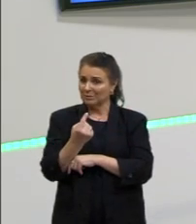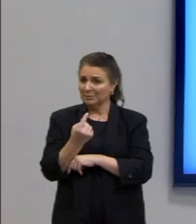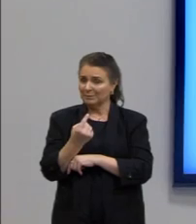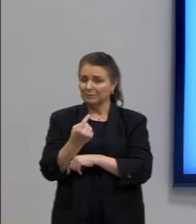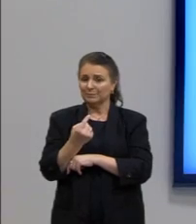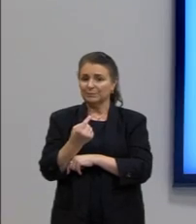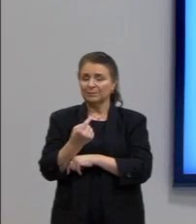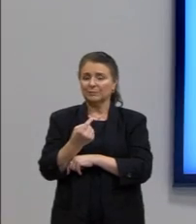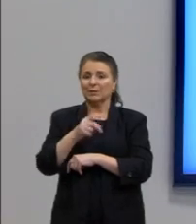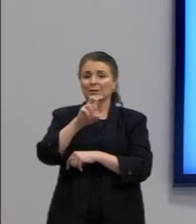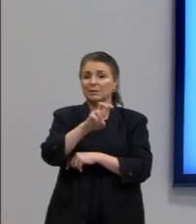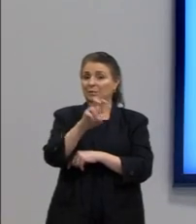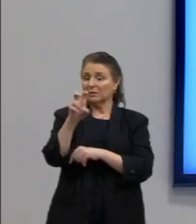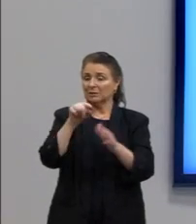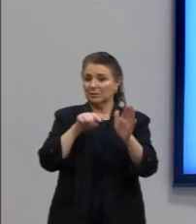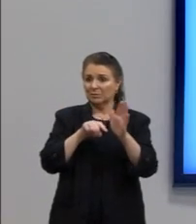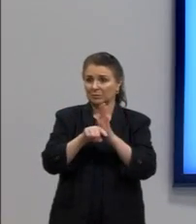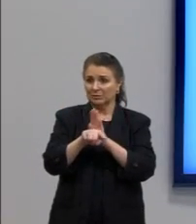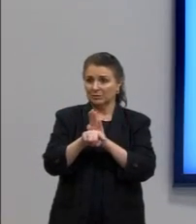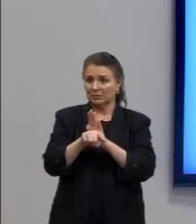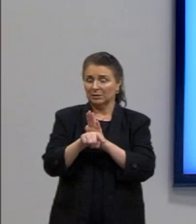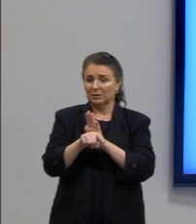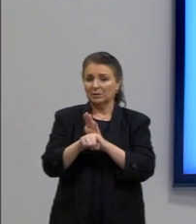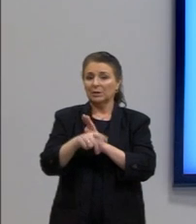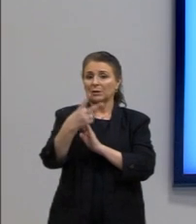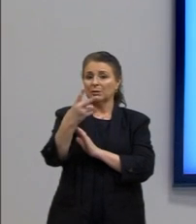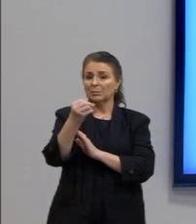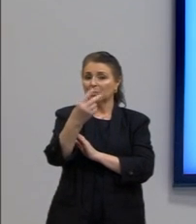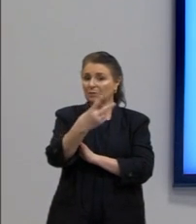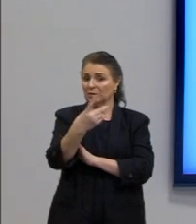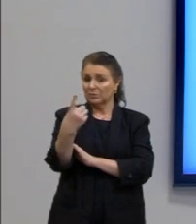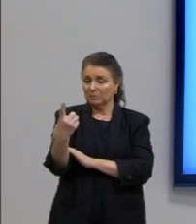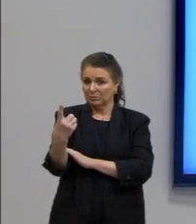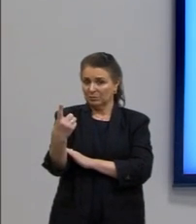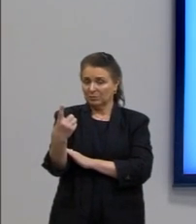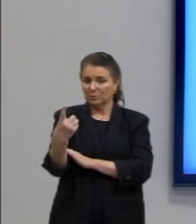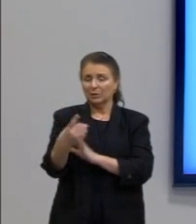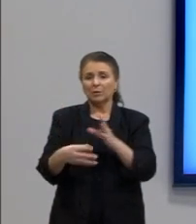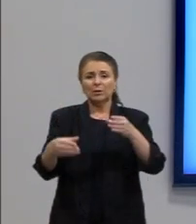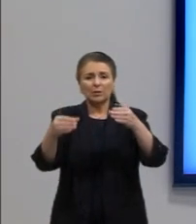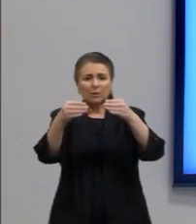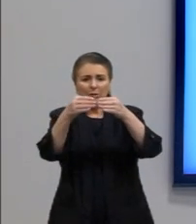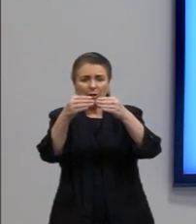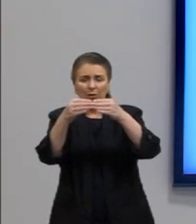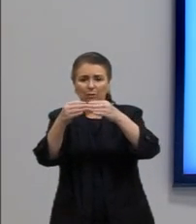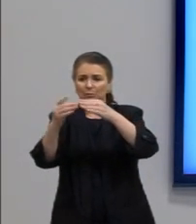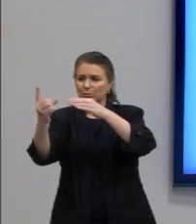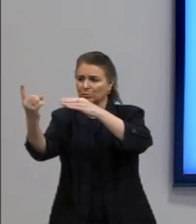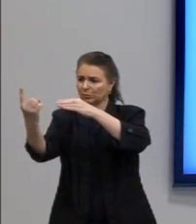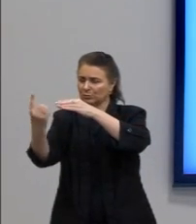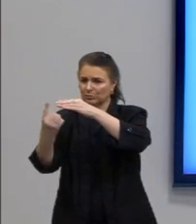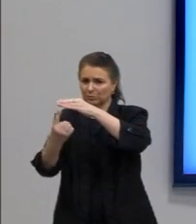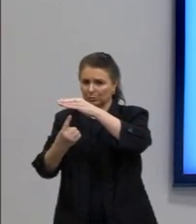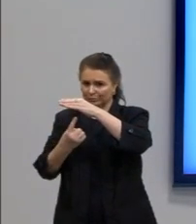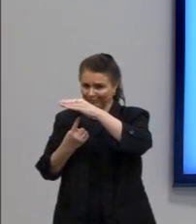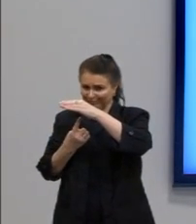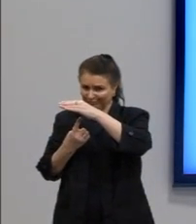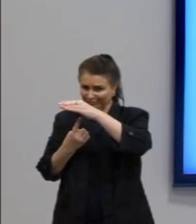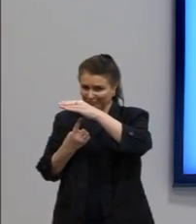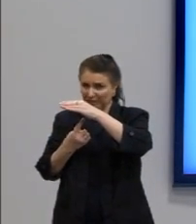Questão 55, da prova de 2021. A categoria de refugiado carrega em si noções de